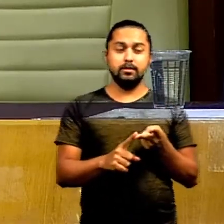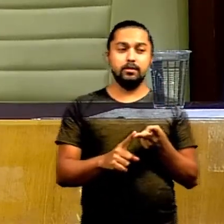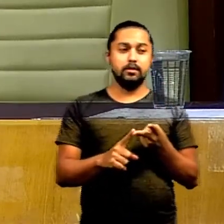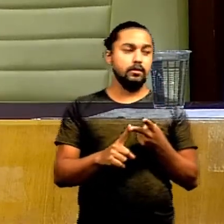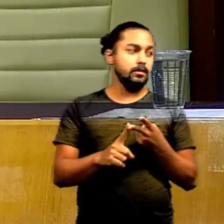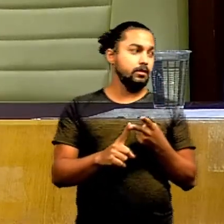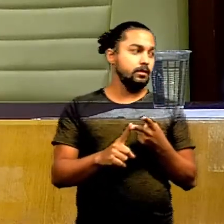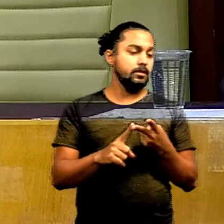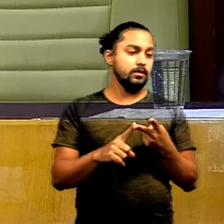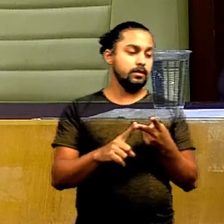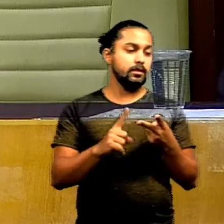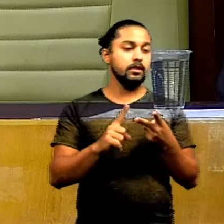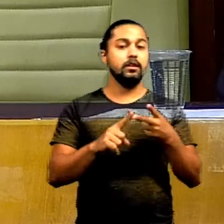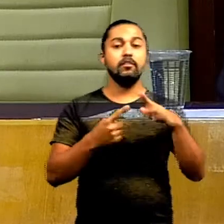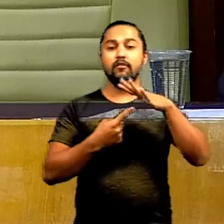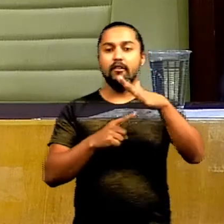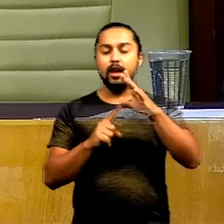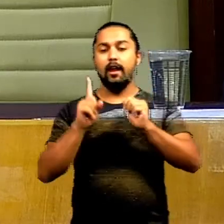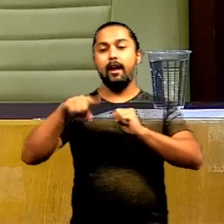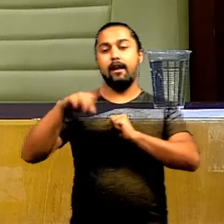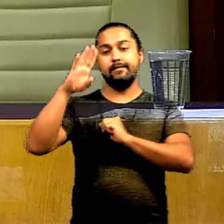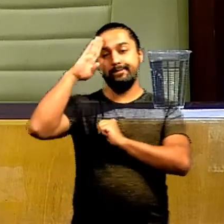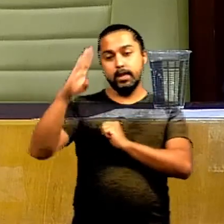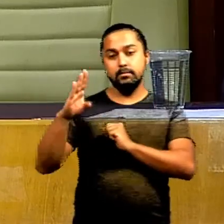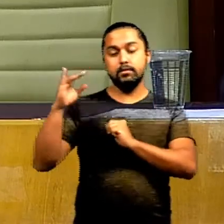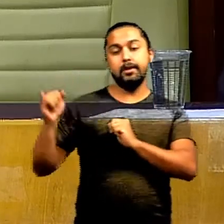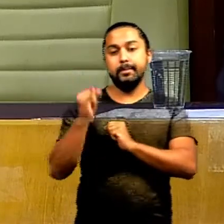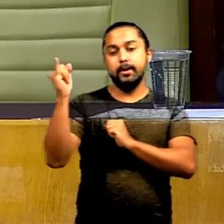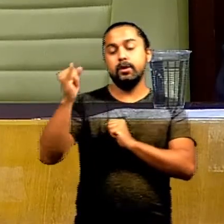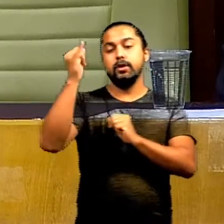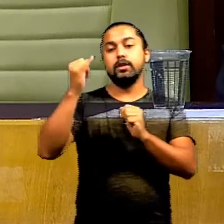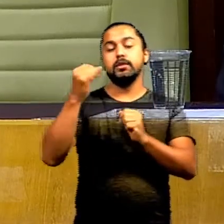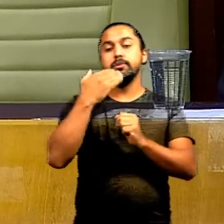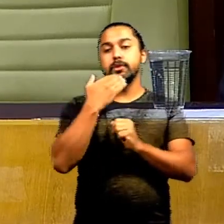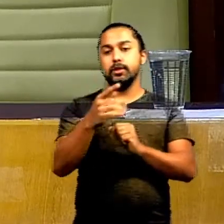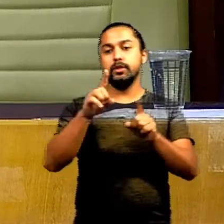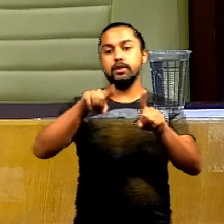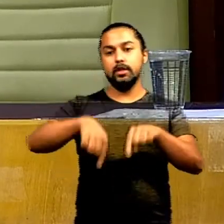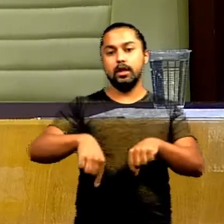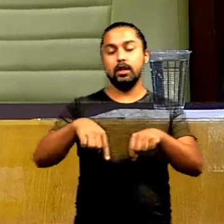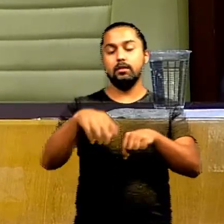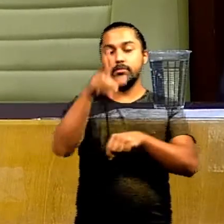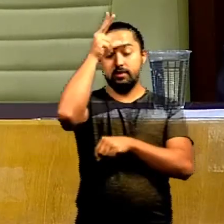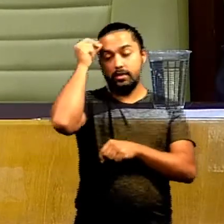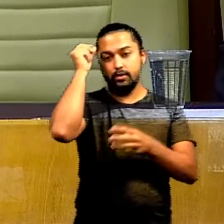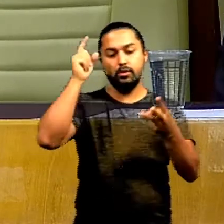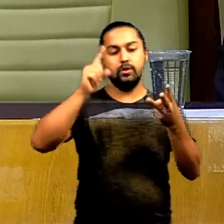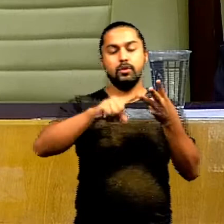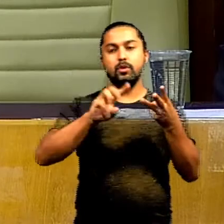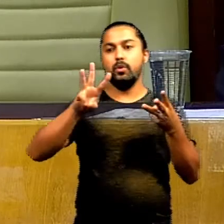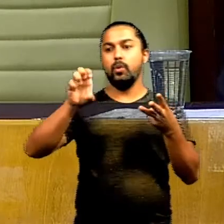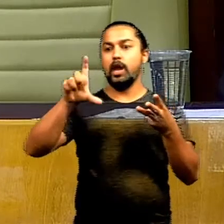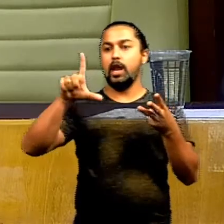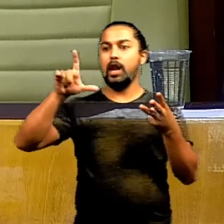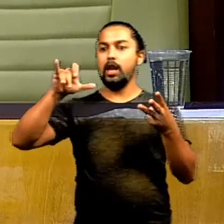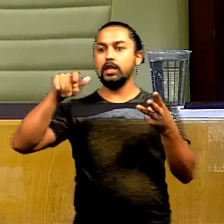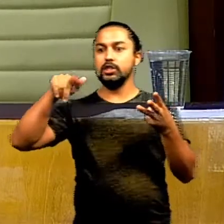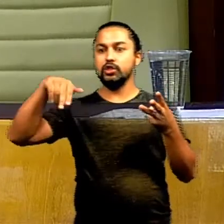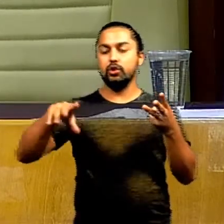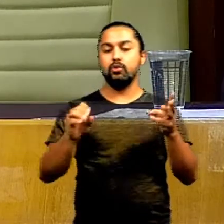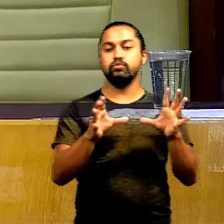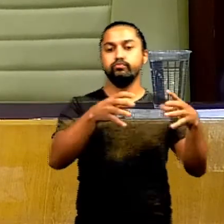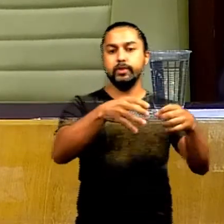e feiras livres como atividade essencial e requerimento endereçado ao prefeito. Wellington Peixoto, requerimento